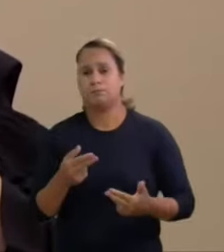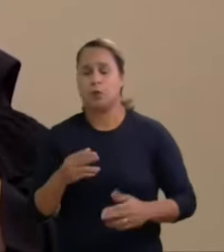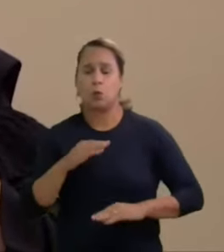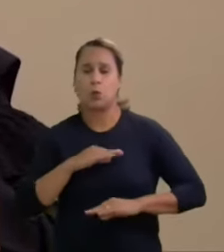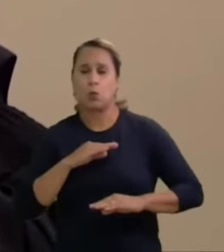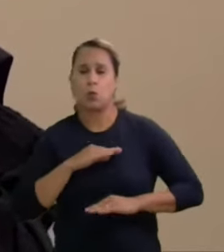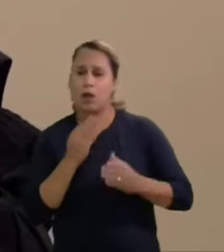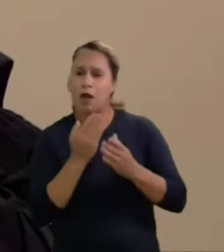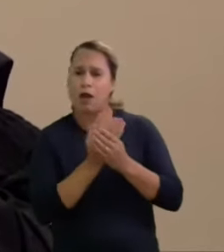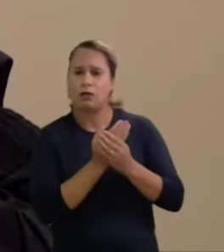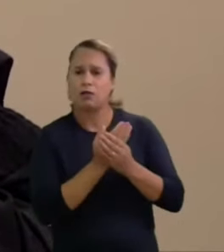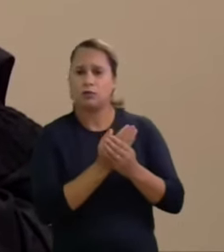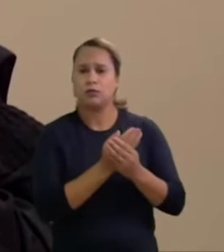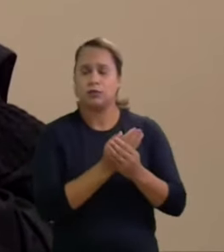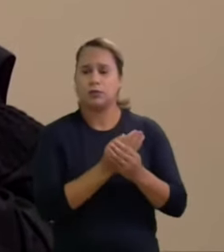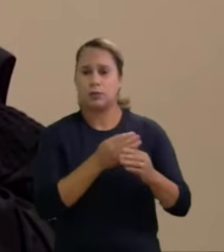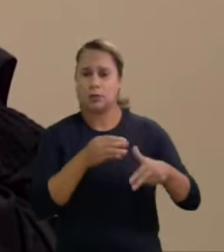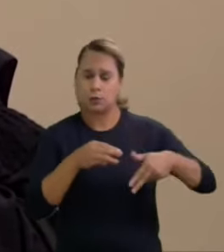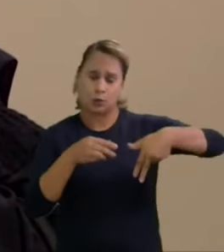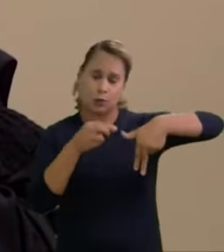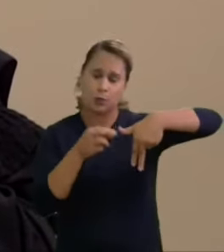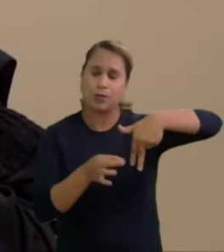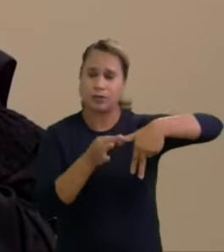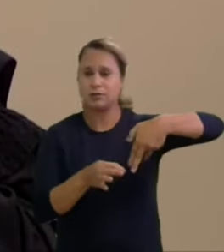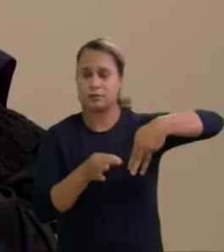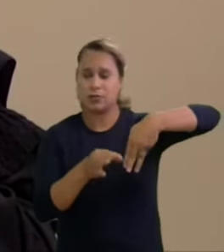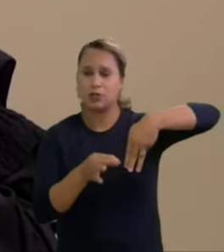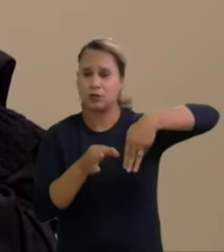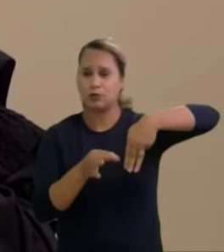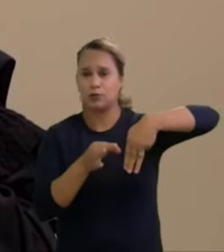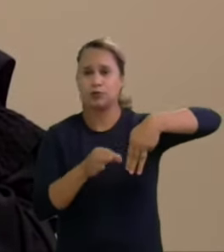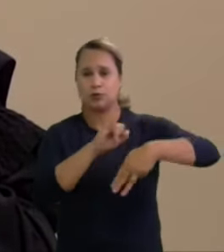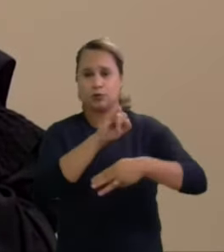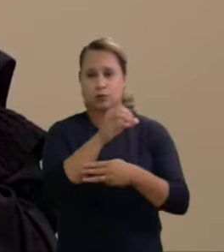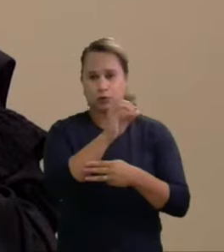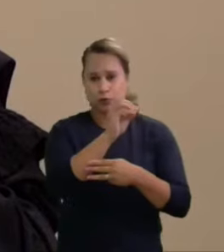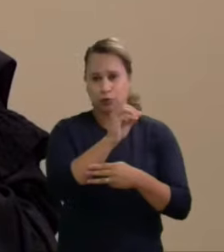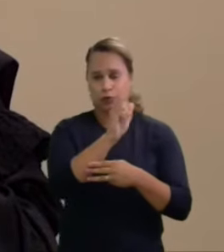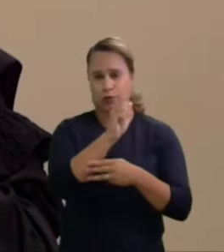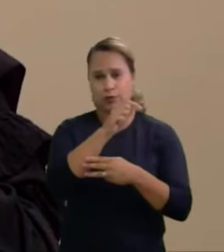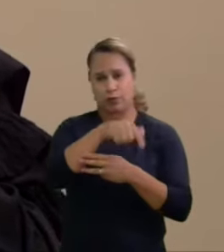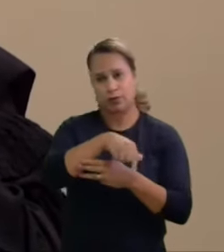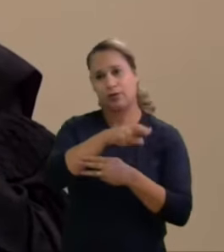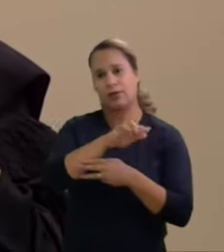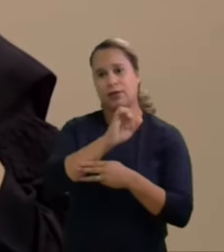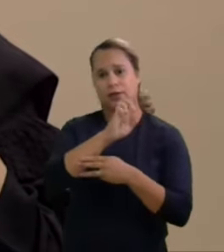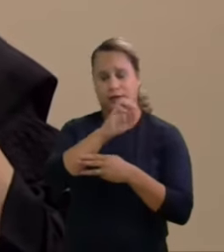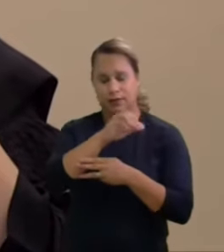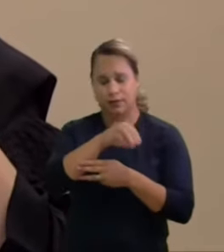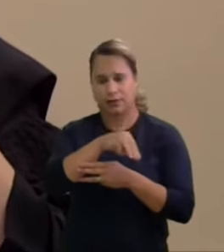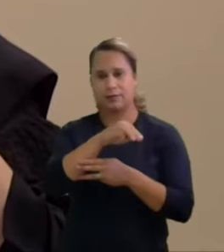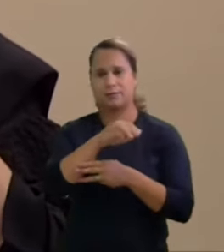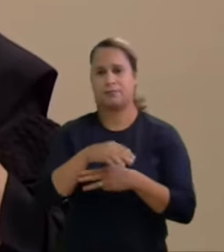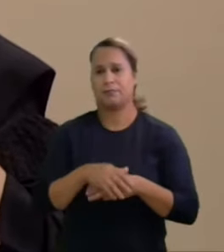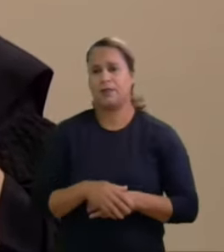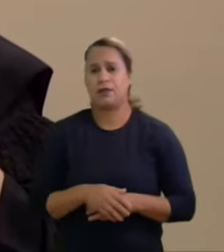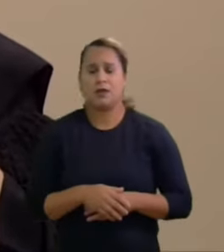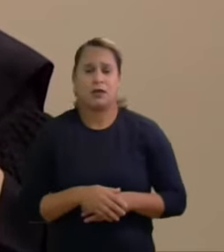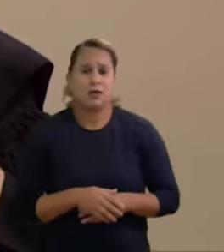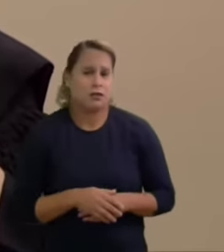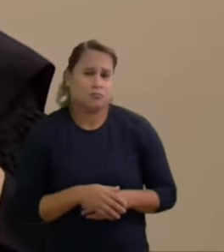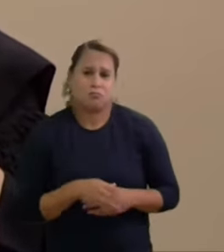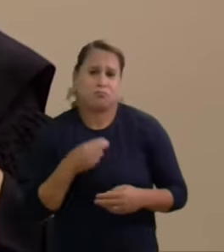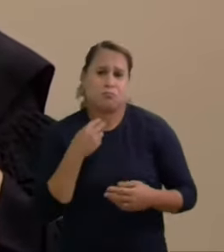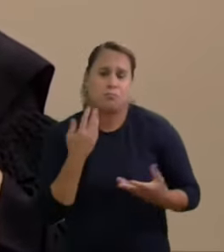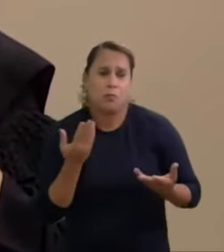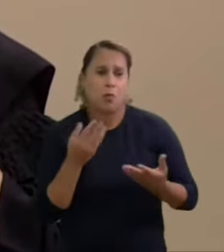concorrido às eleições porque ele não queria ocorre que o ministro Joaquim pode não ter se candidatado por uma miríada de outros motivos misteriosos